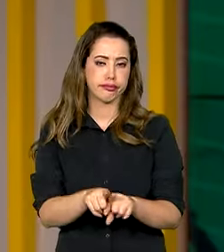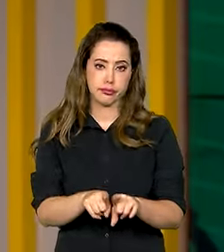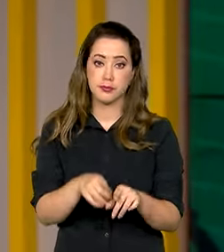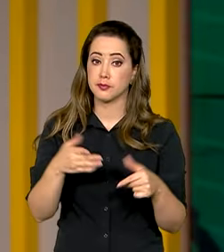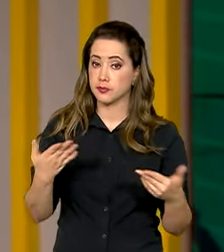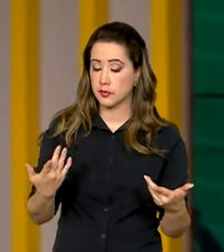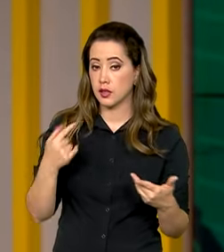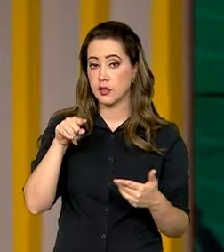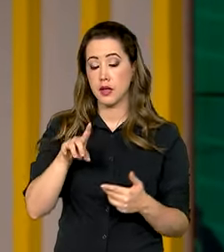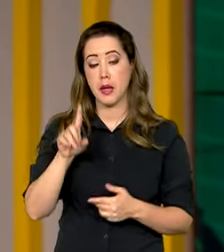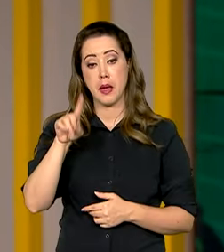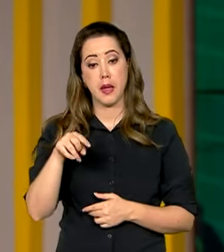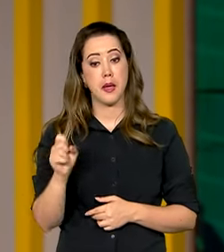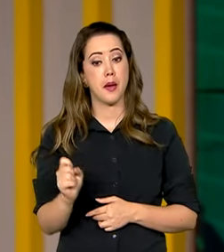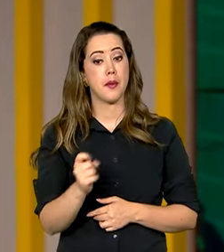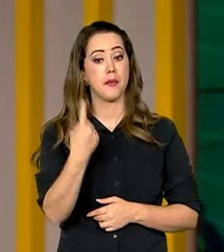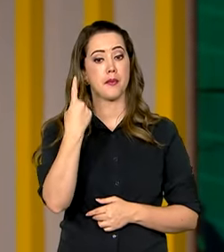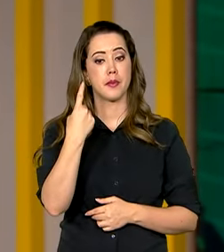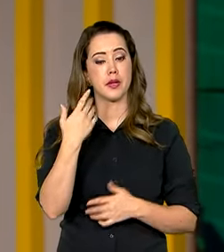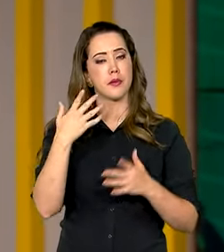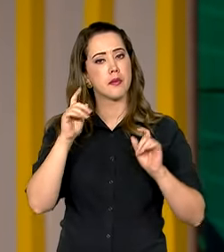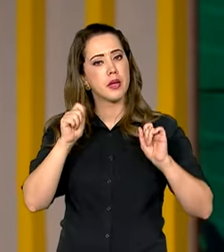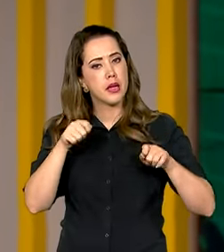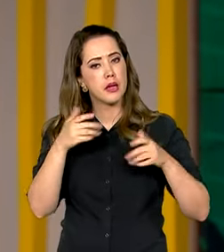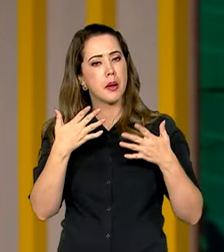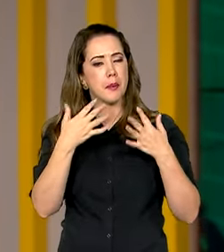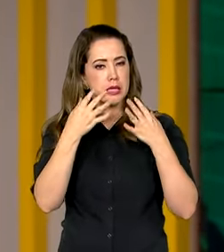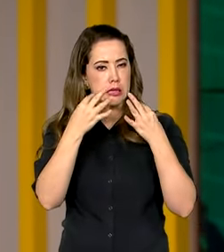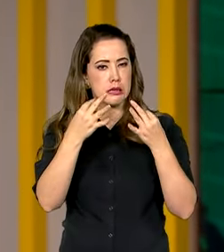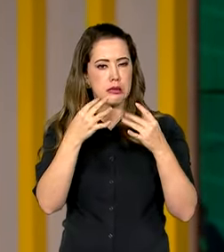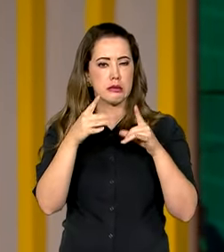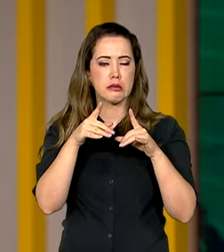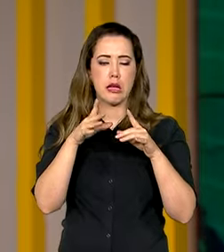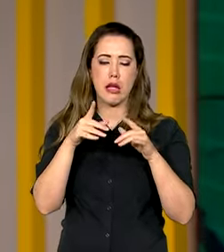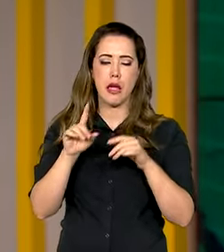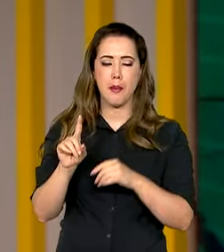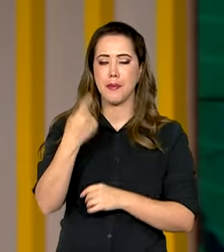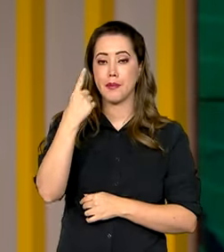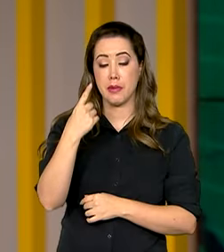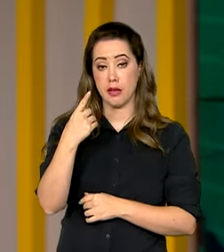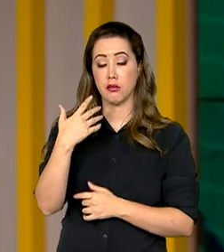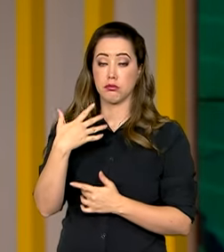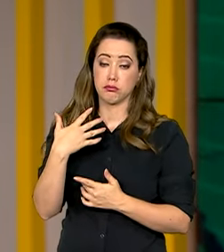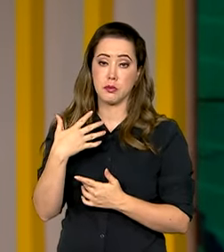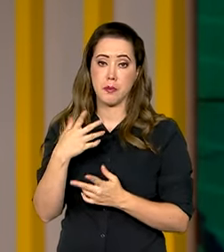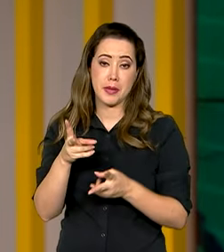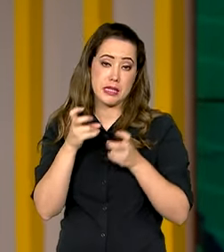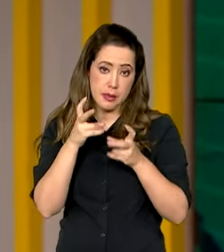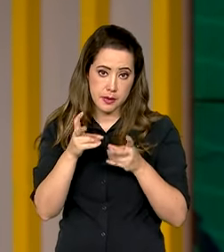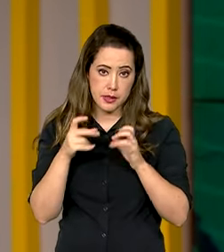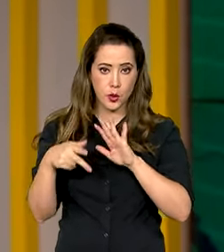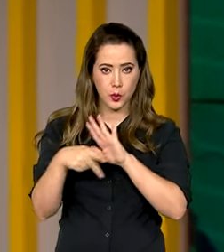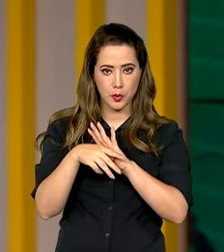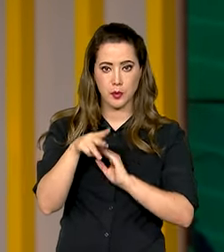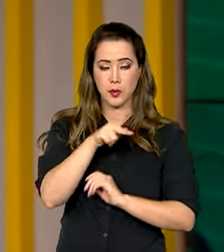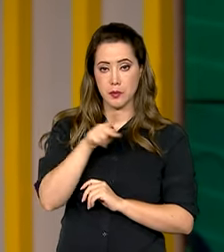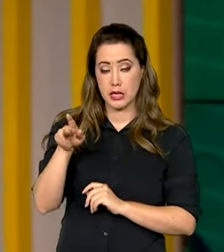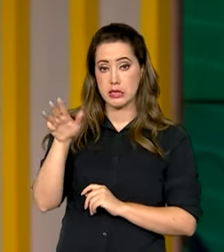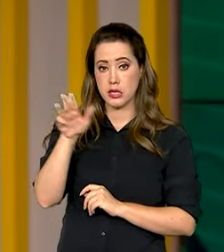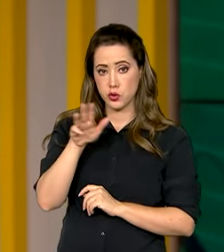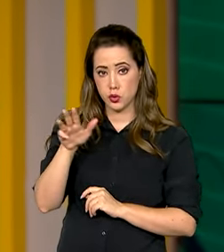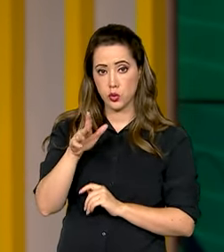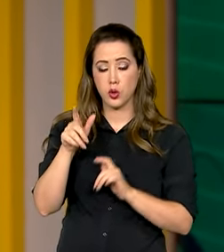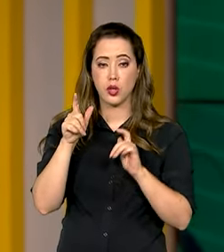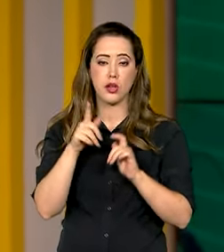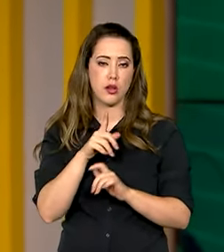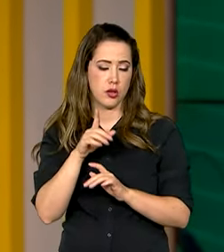Essa foi a primeira impressão passada pelo próprio presidente Lula ao deixar o hotel onde estava hospedado em Berlim